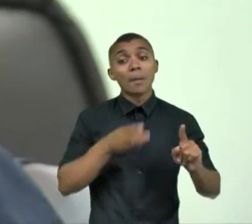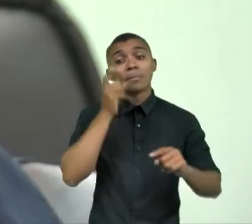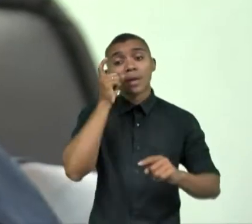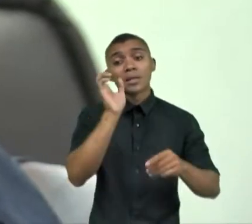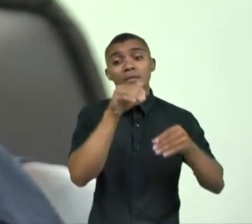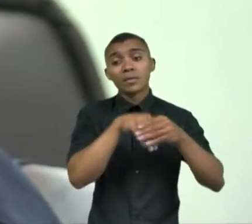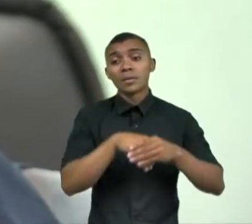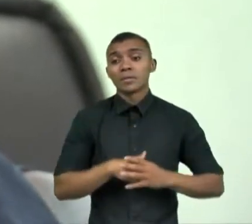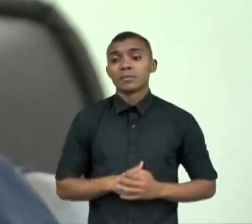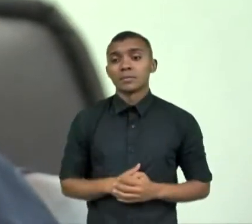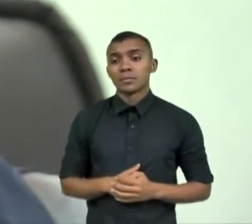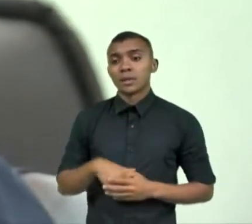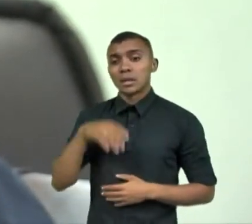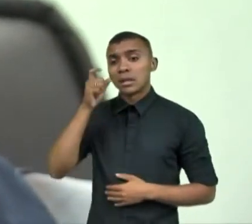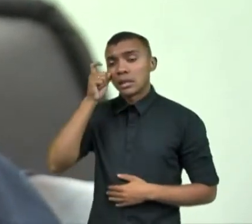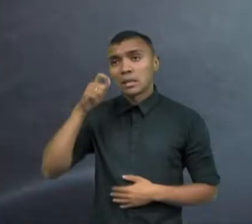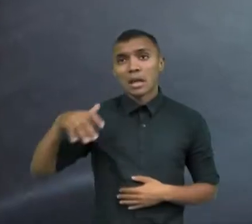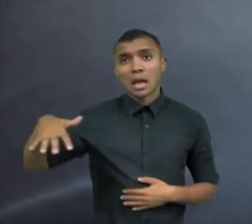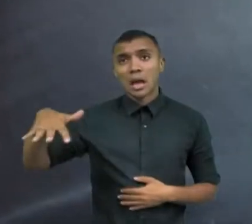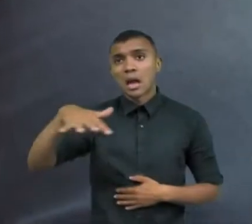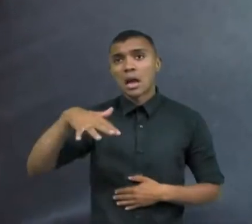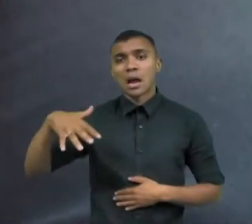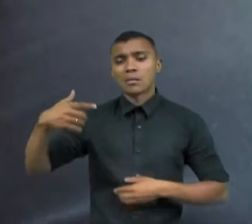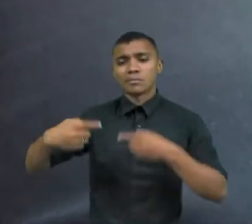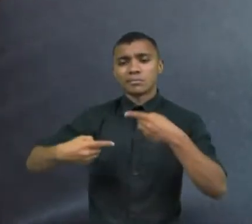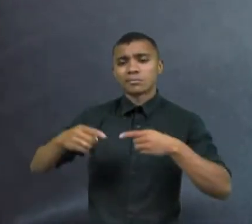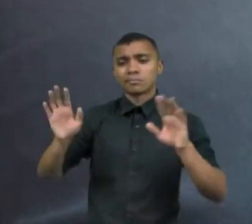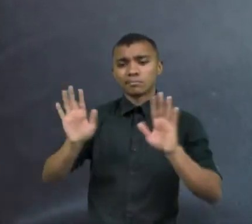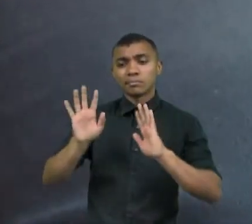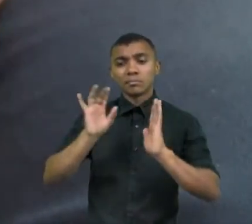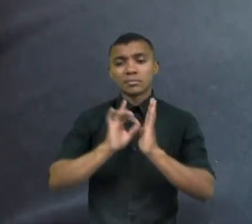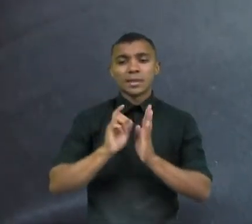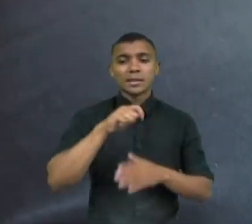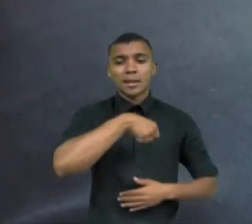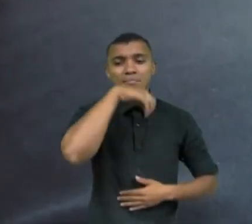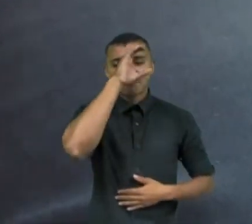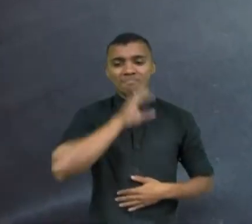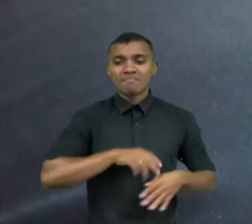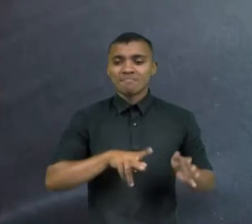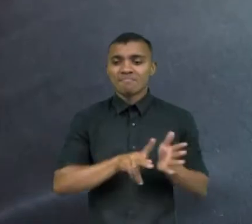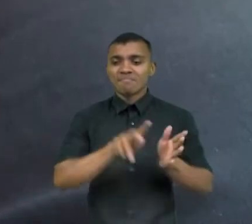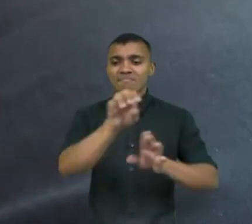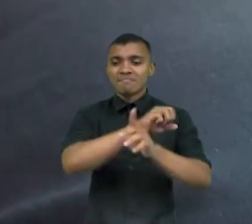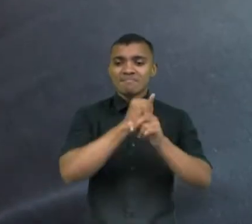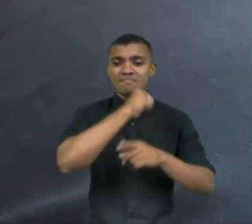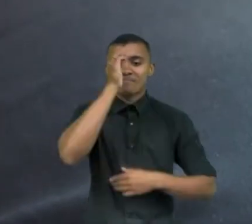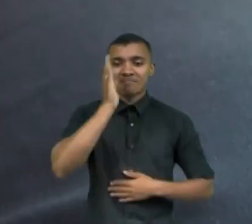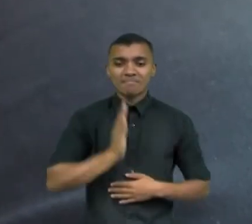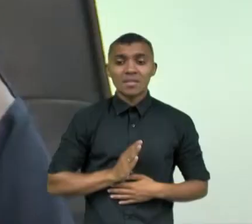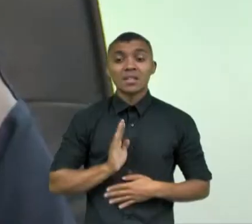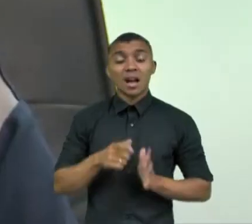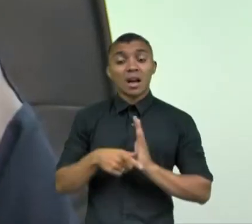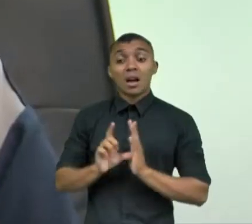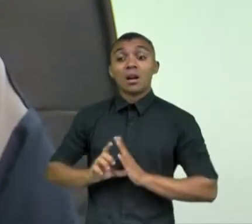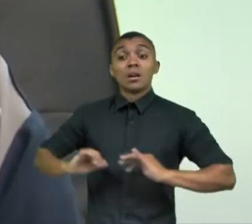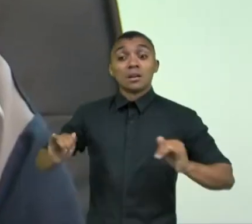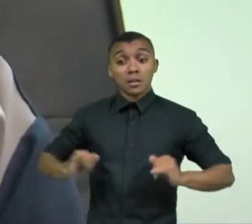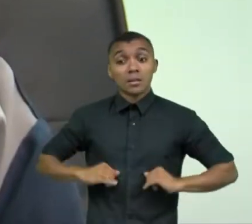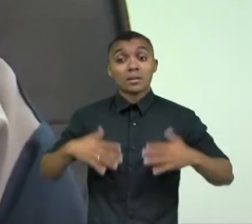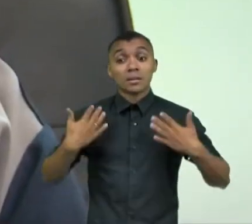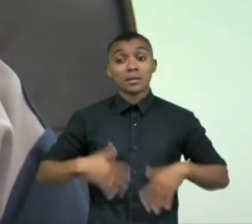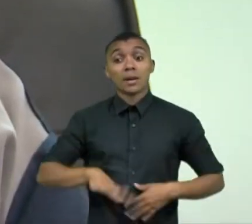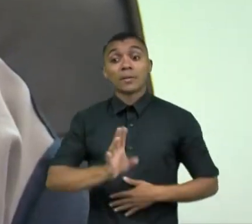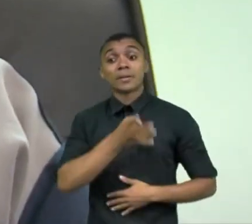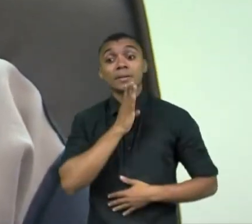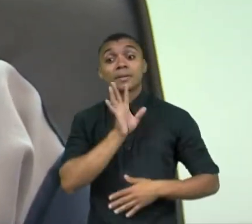interessa muito por política, mas como cidadã da classe social mais sofredora deste país, sabe na ponta